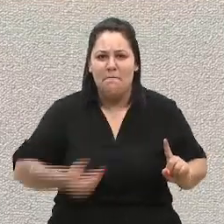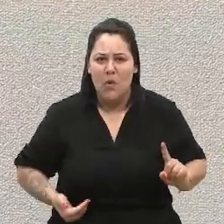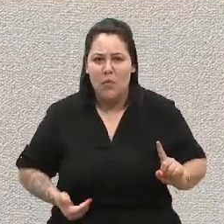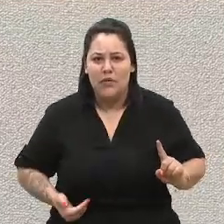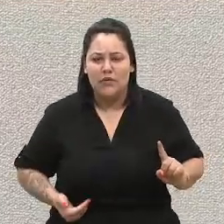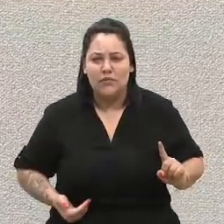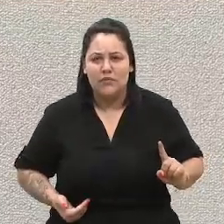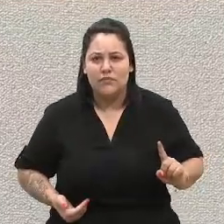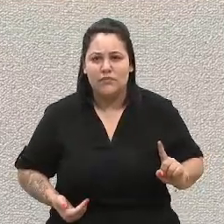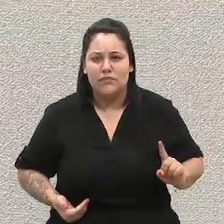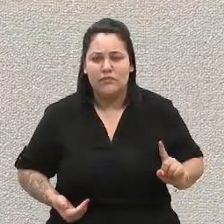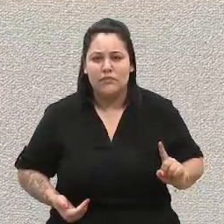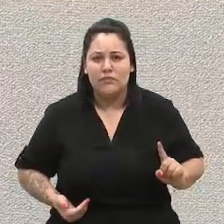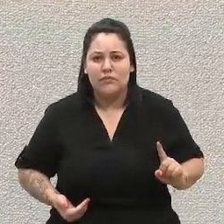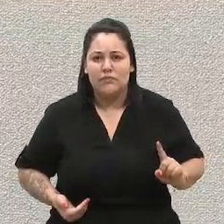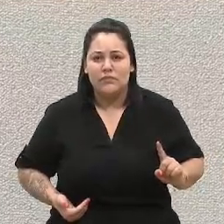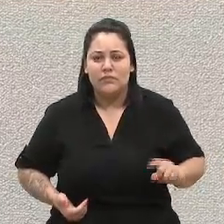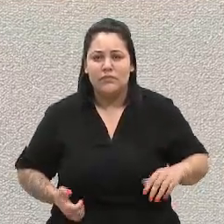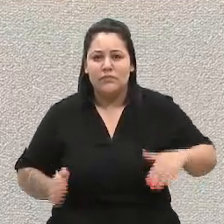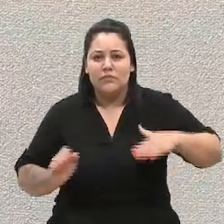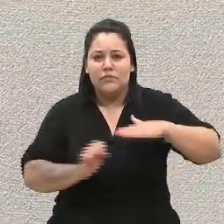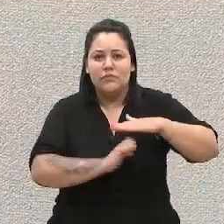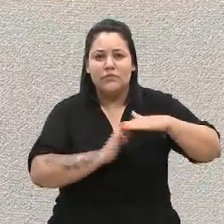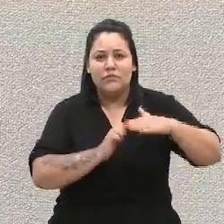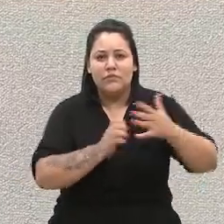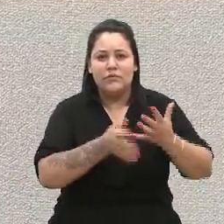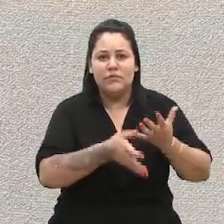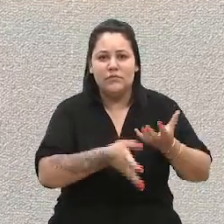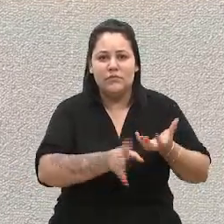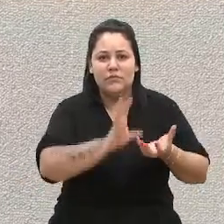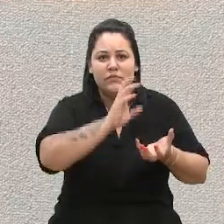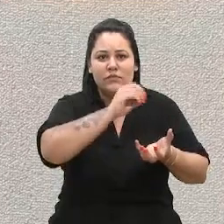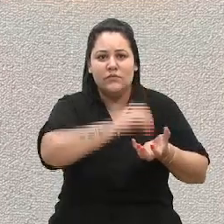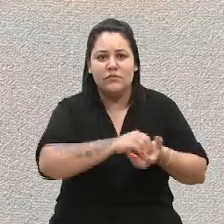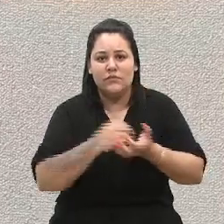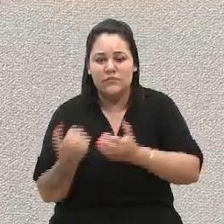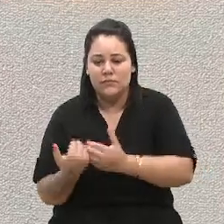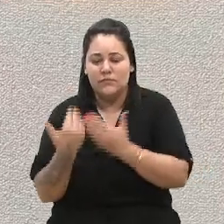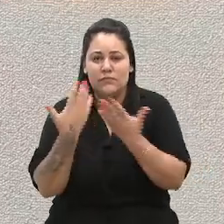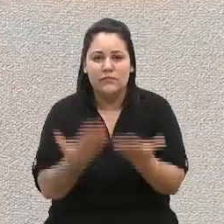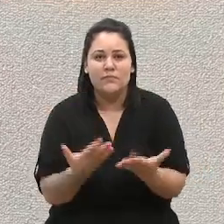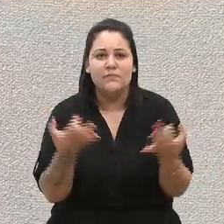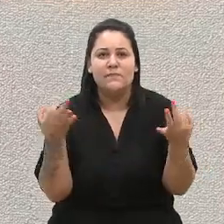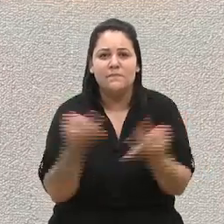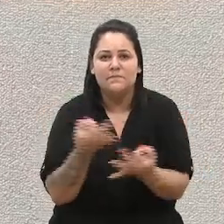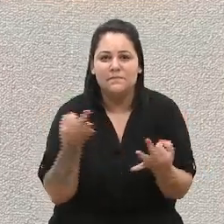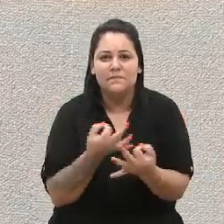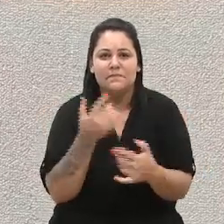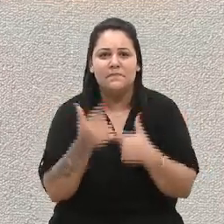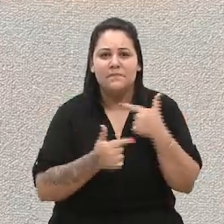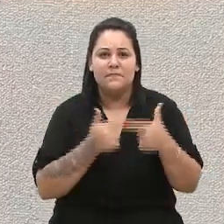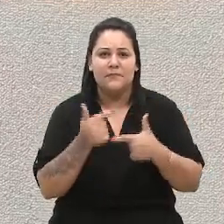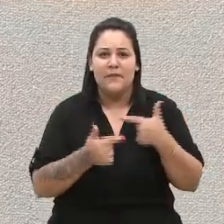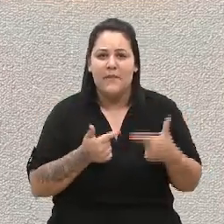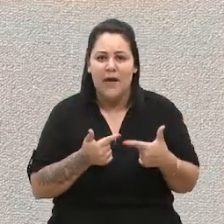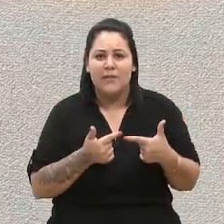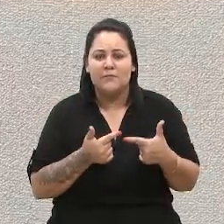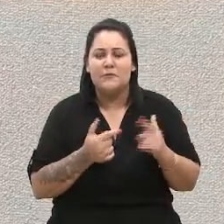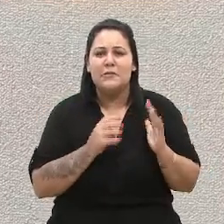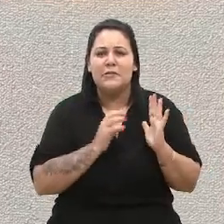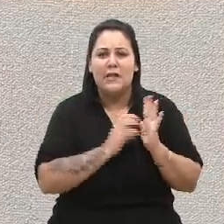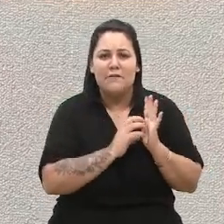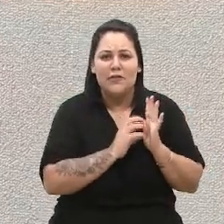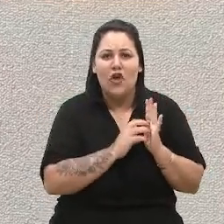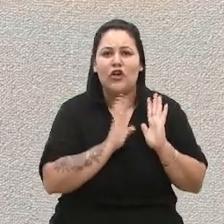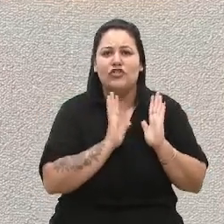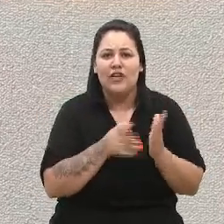presta um extraordinário trabalho pela cidade. Os servidores lá, volto a repetir, já disse